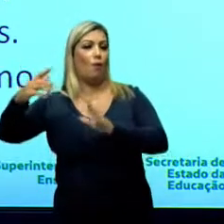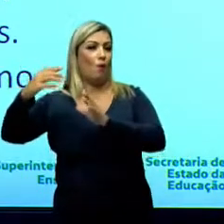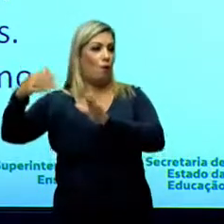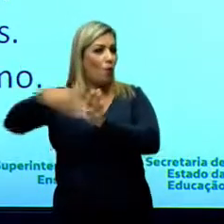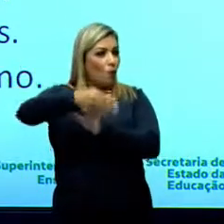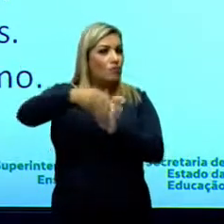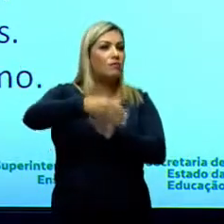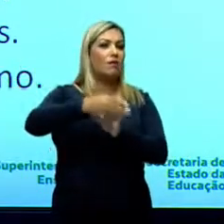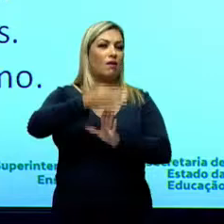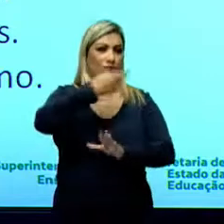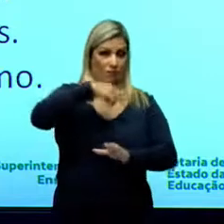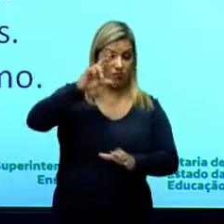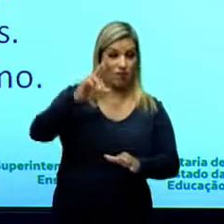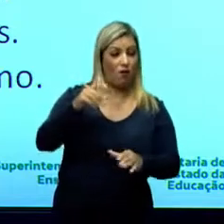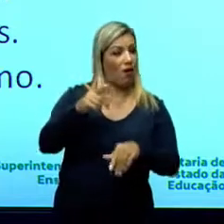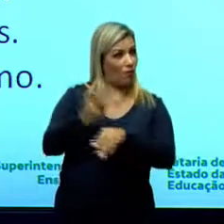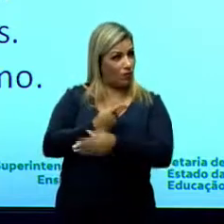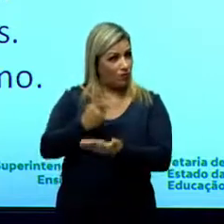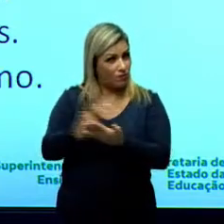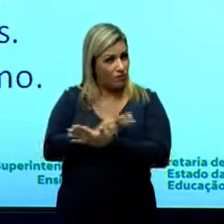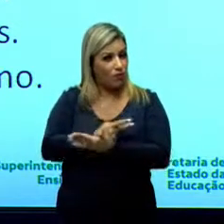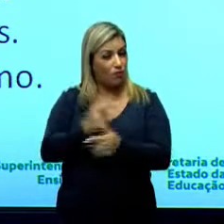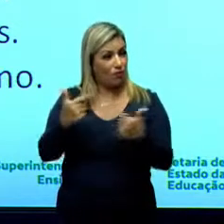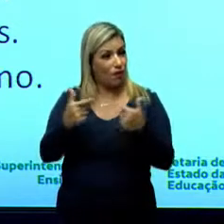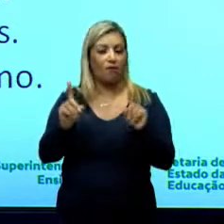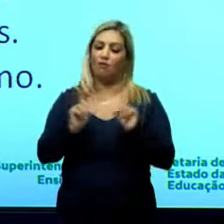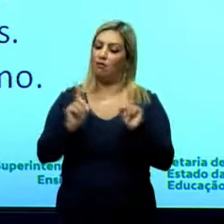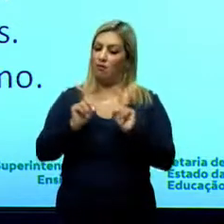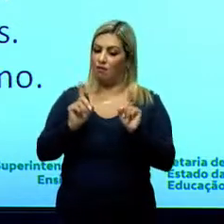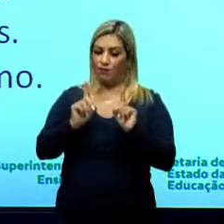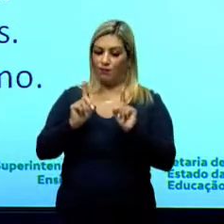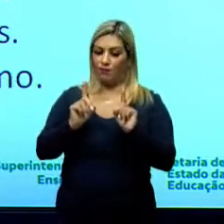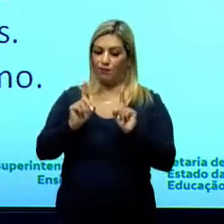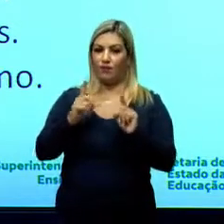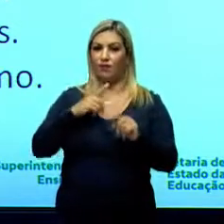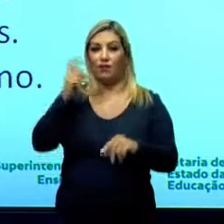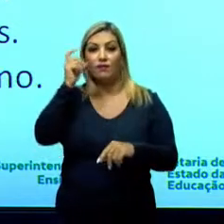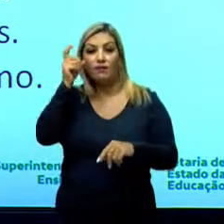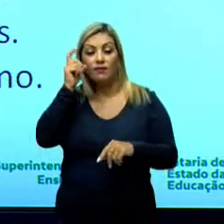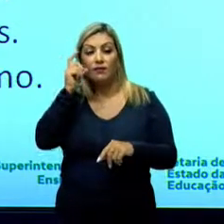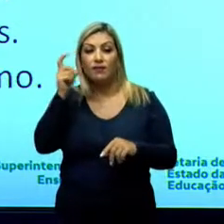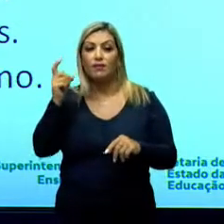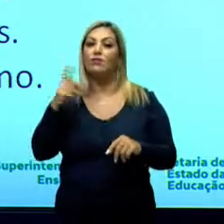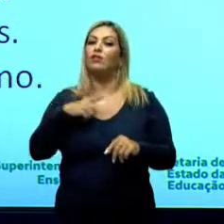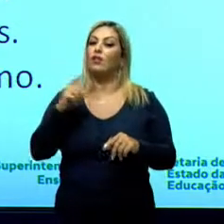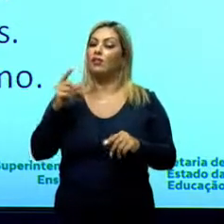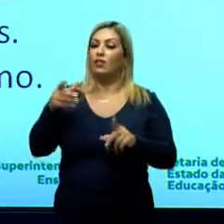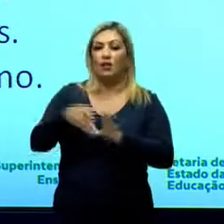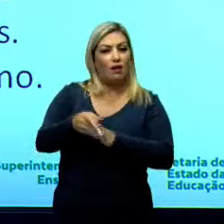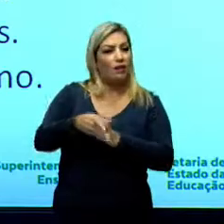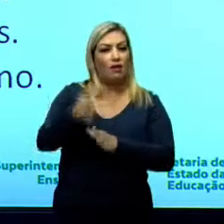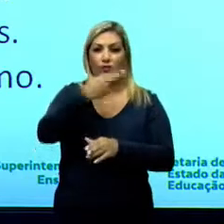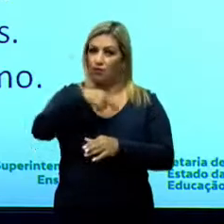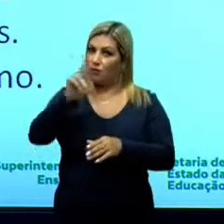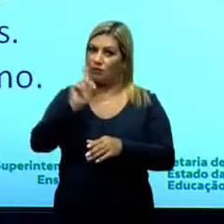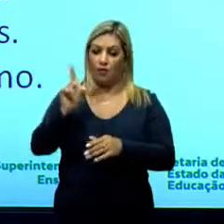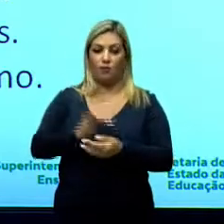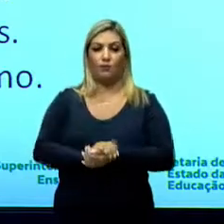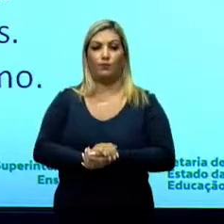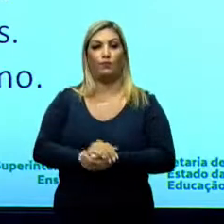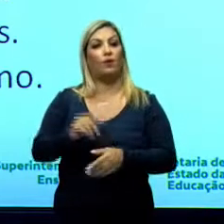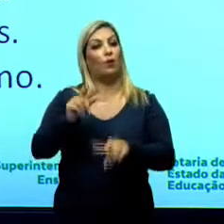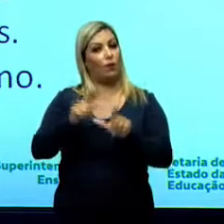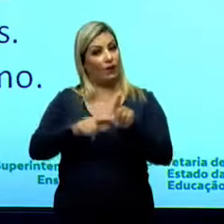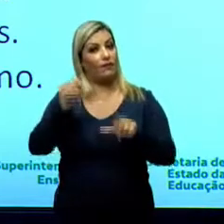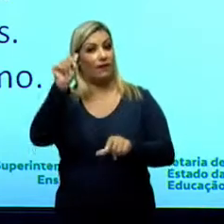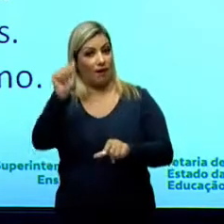É essa relação que está acontecendo ali nessa guerra? Não. Então, não é essa tentativa de conversão que está acontecendo. Então, a letra